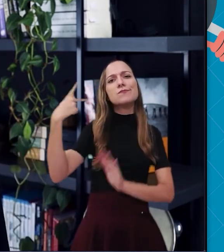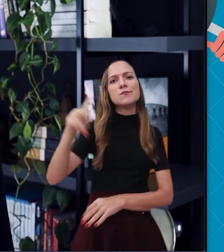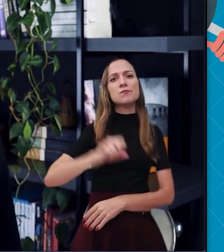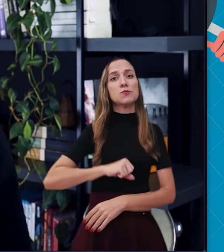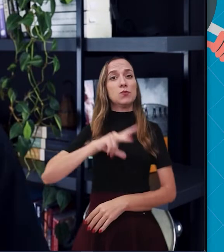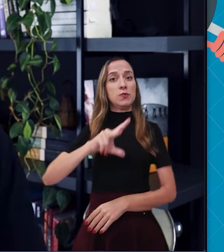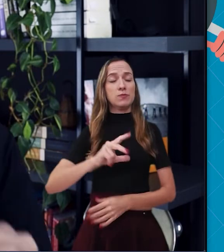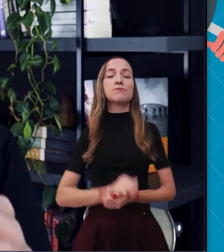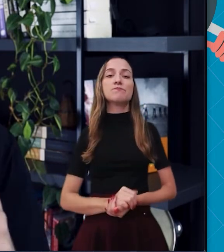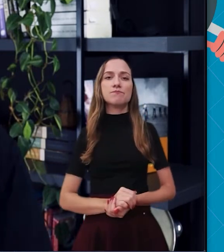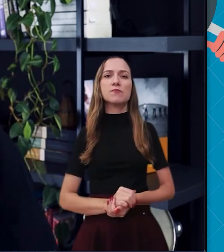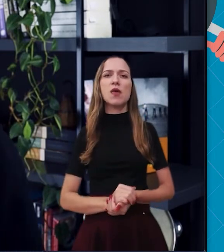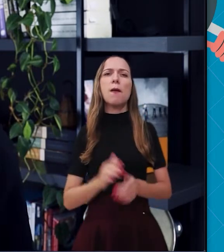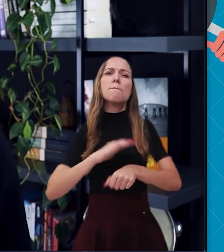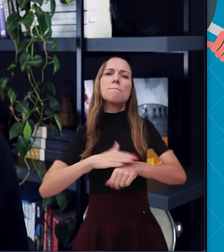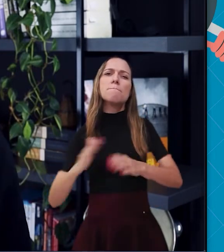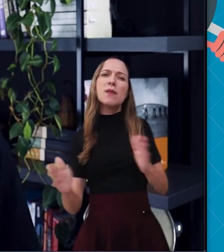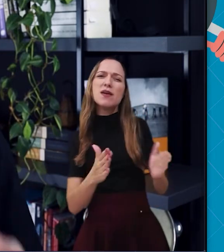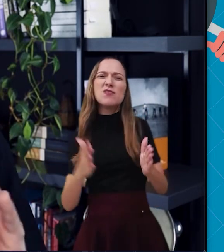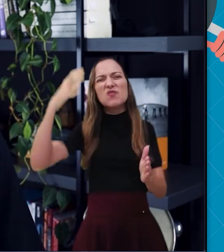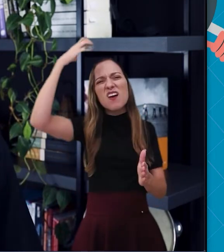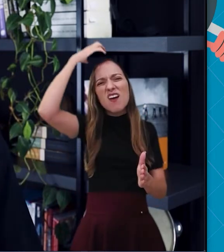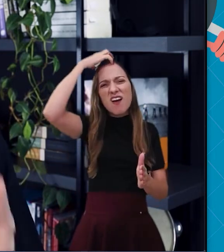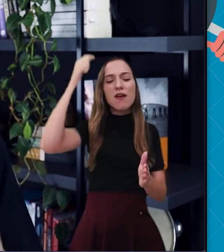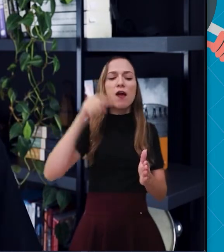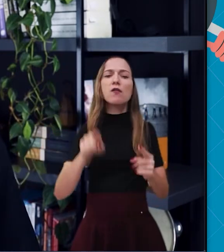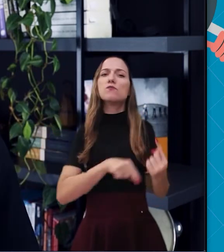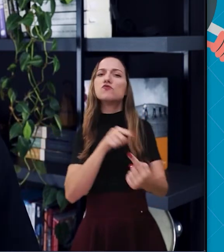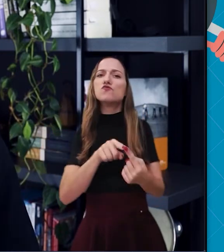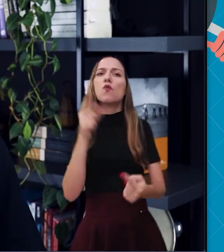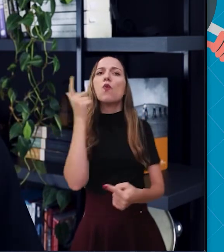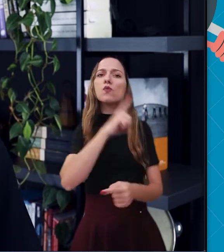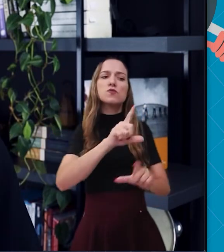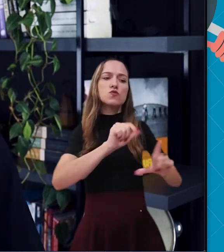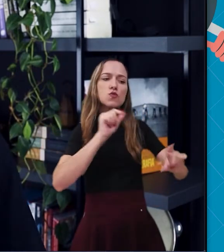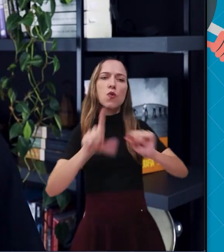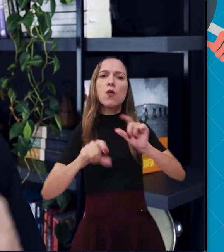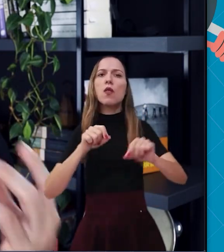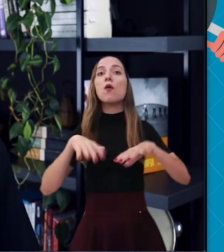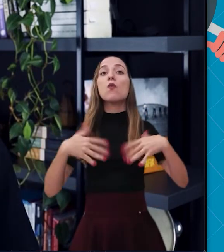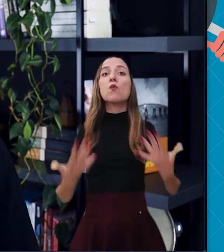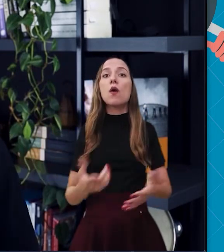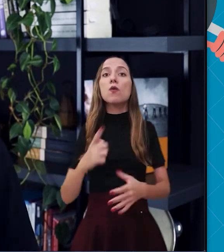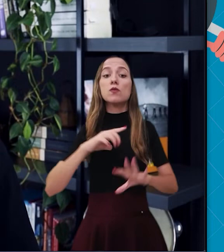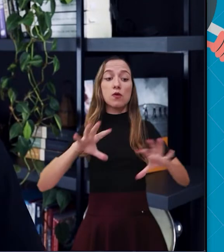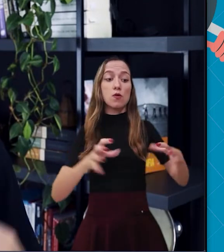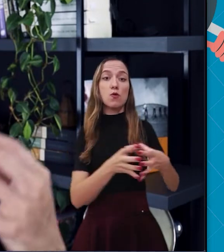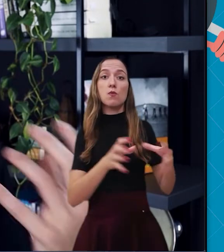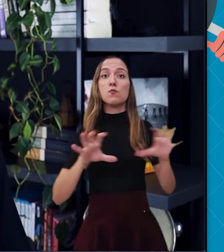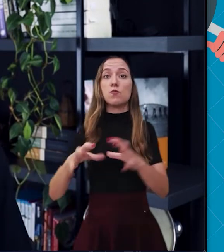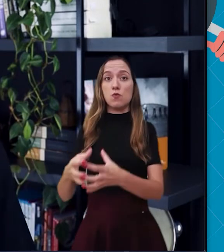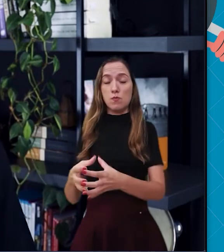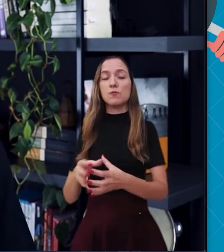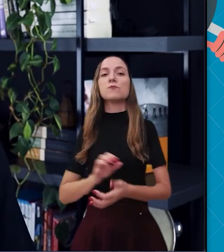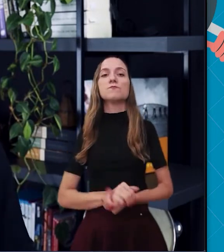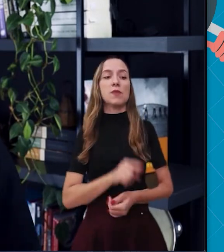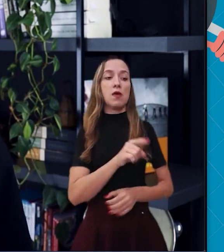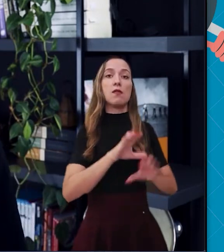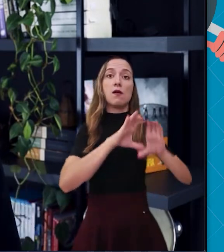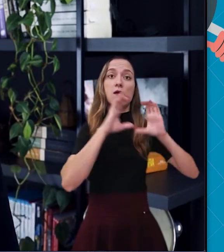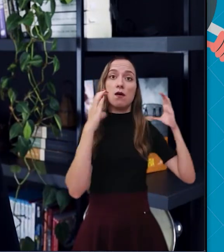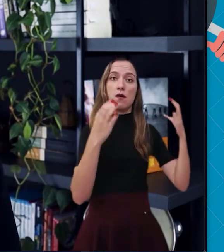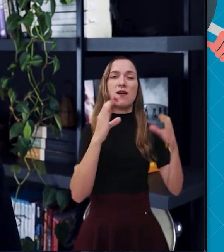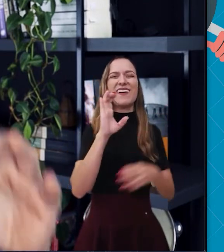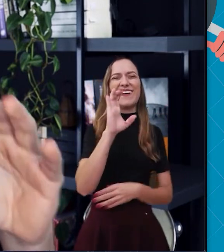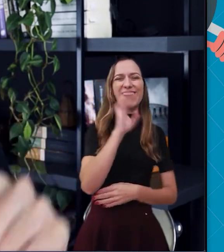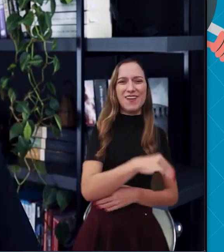No período Império, o voto era destinado a escolher os membros do Legislativo, que eram compostos de duas casas, a Câmara dos Deputados